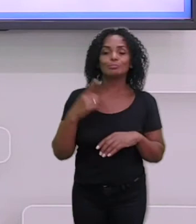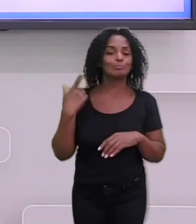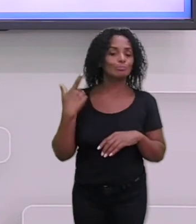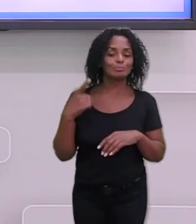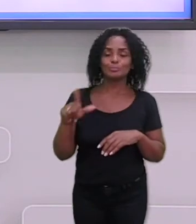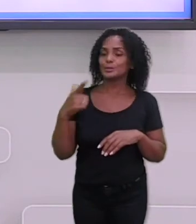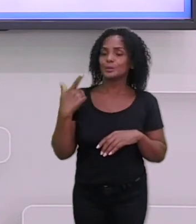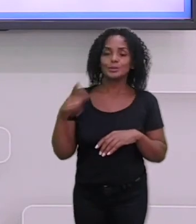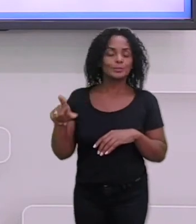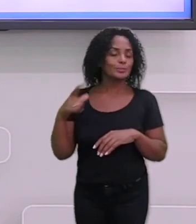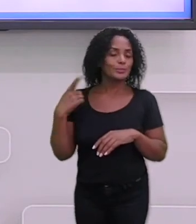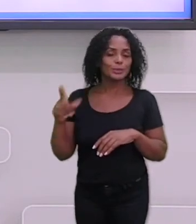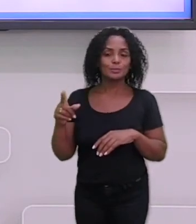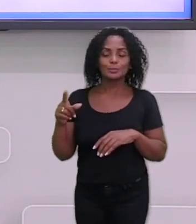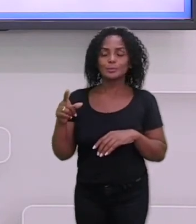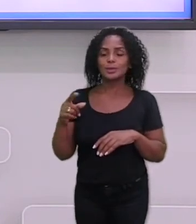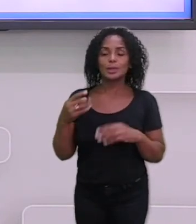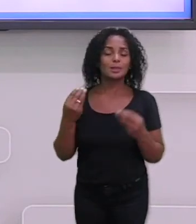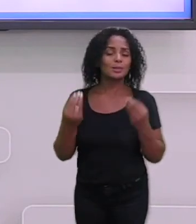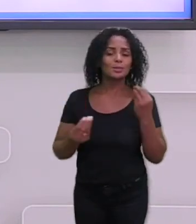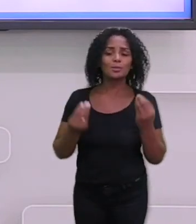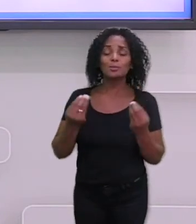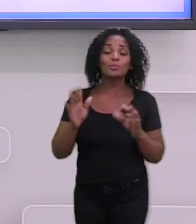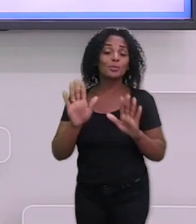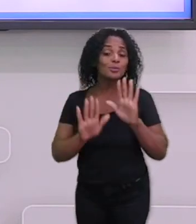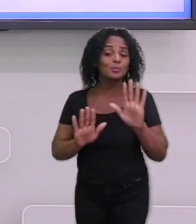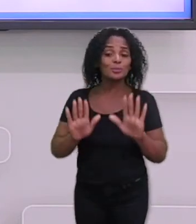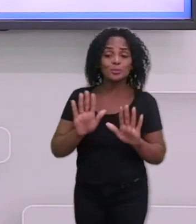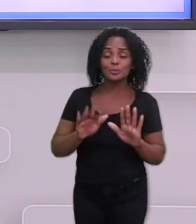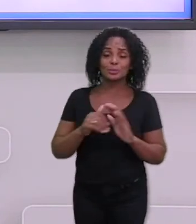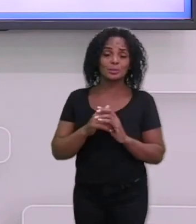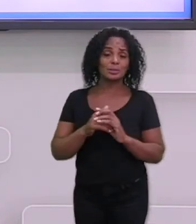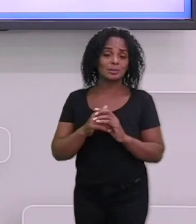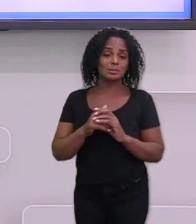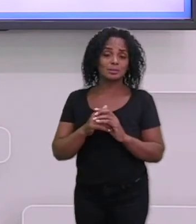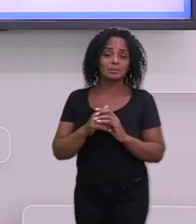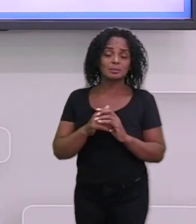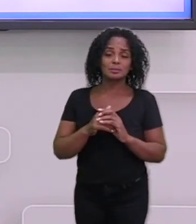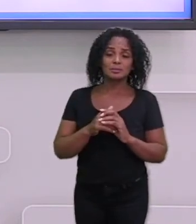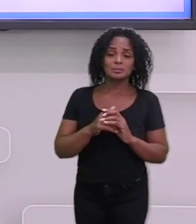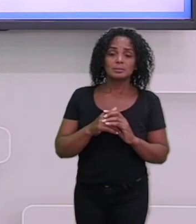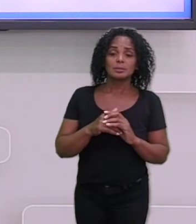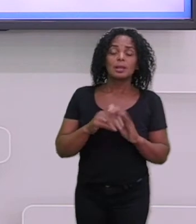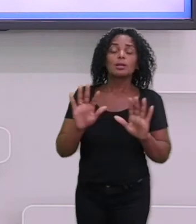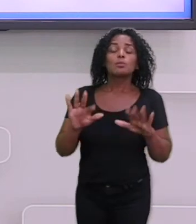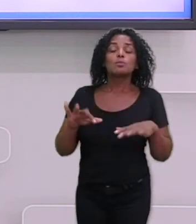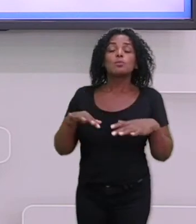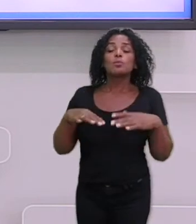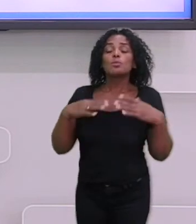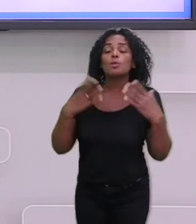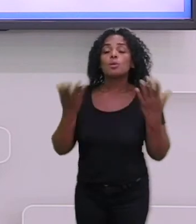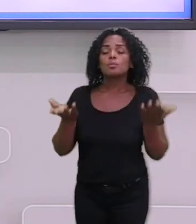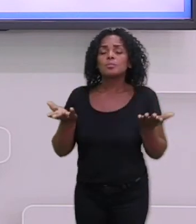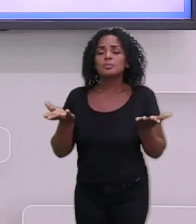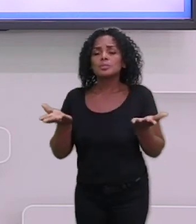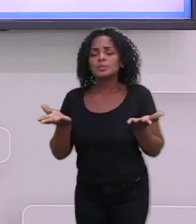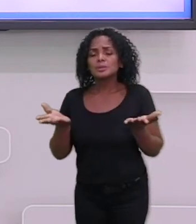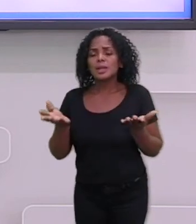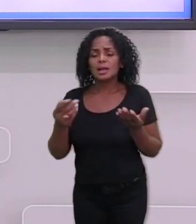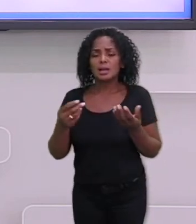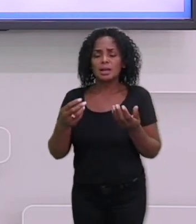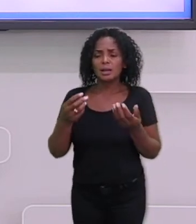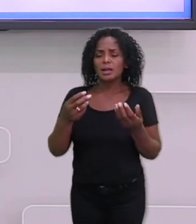específico. Quando se trata a dengue, não está se tratando a dengue, mas está se tratando os